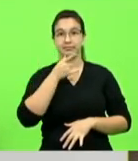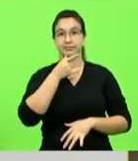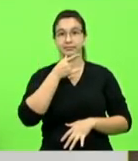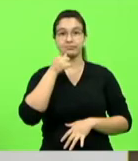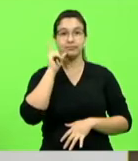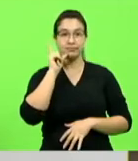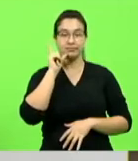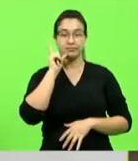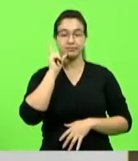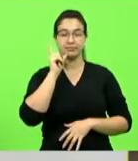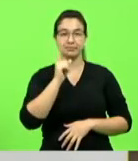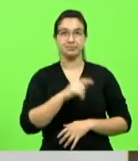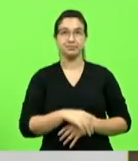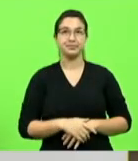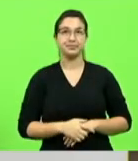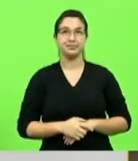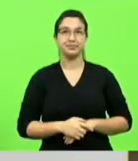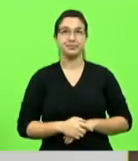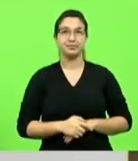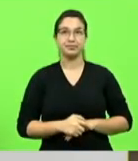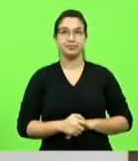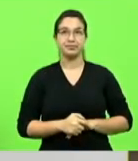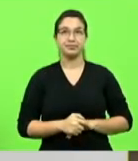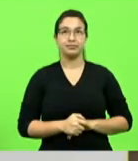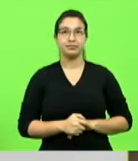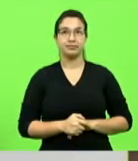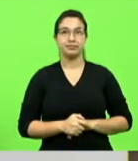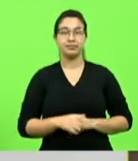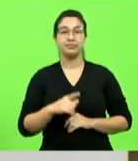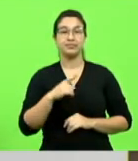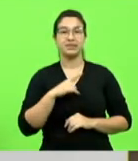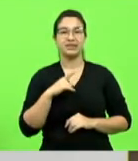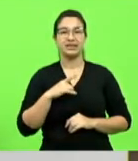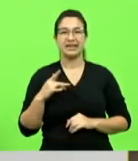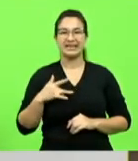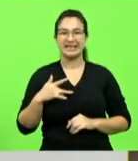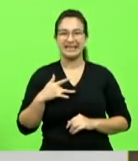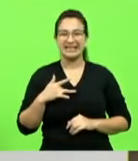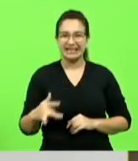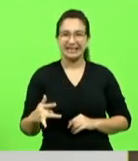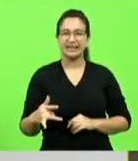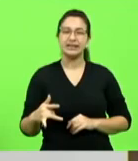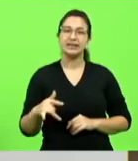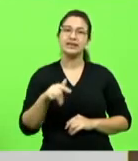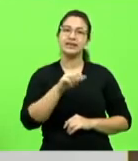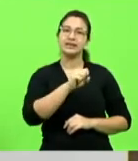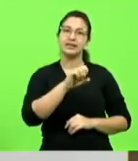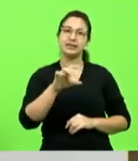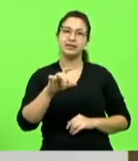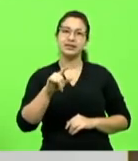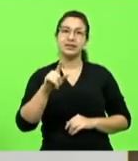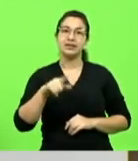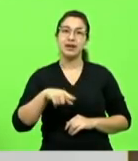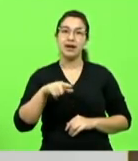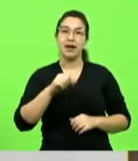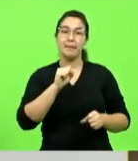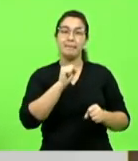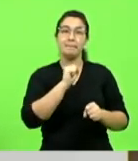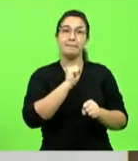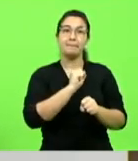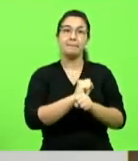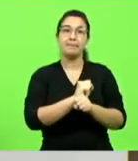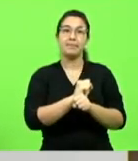se existe um grande uma grande dor no catarinense hoje é quando ele estaciona o seu carro na frente de uma bomba de